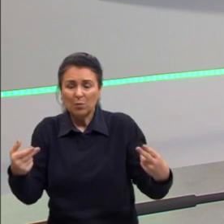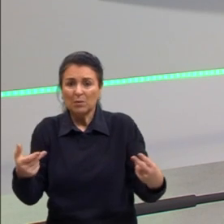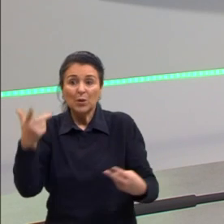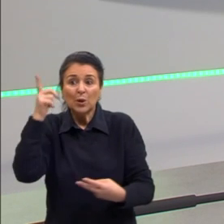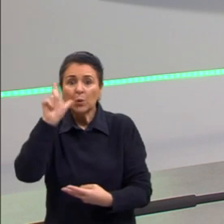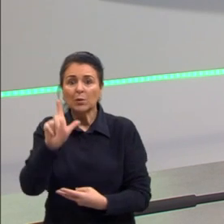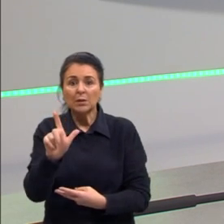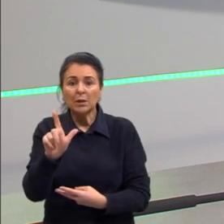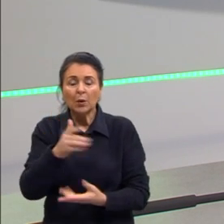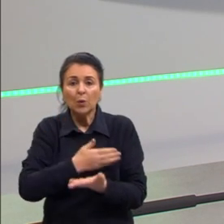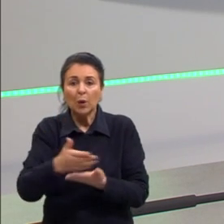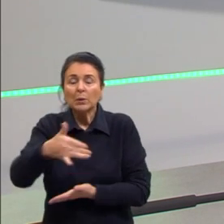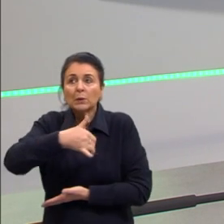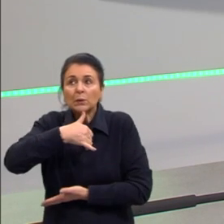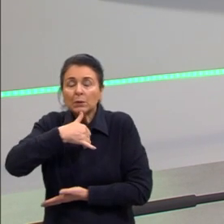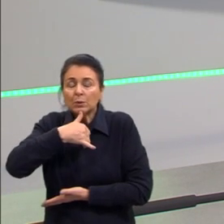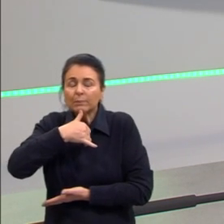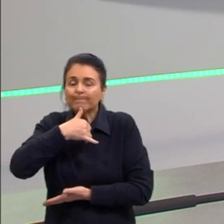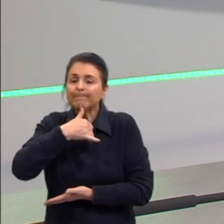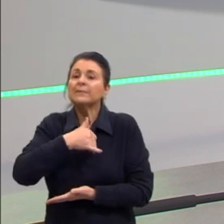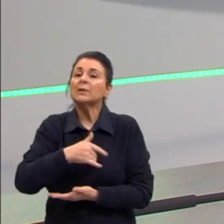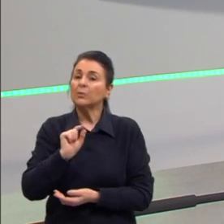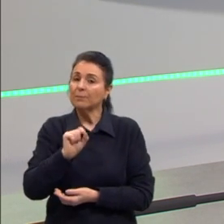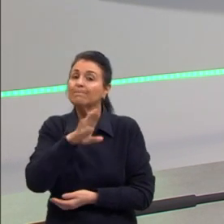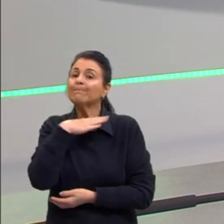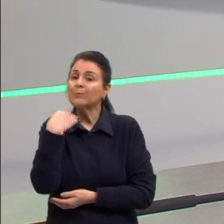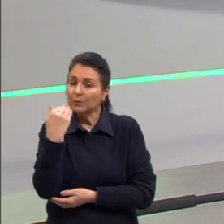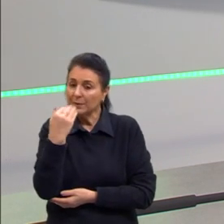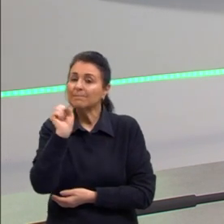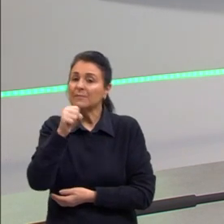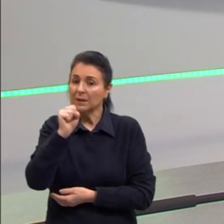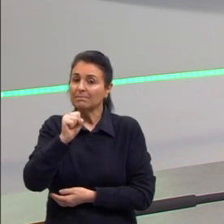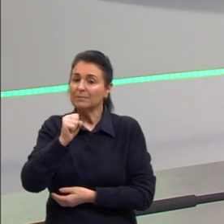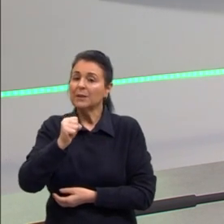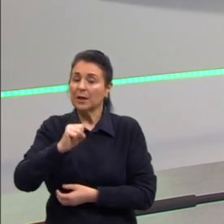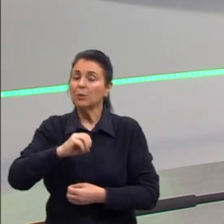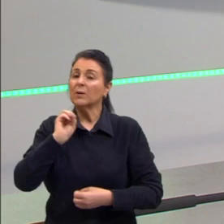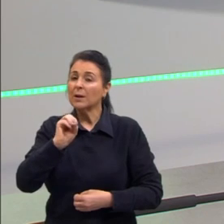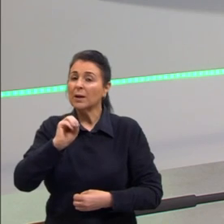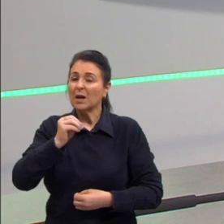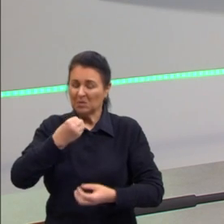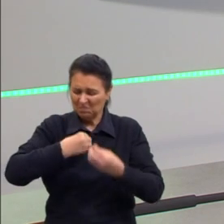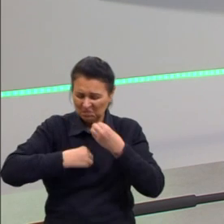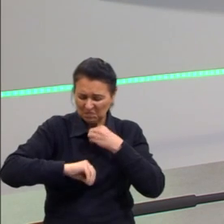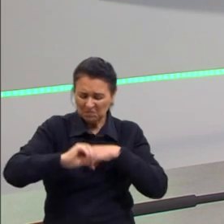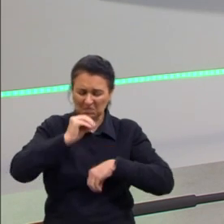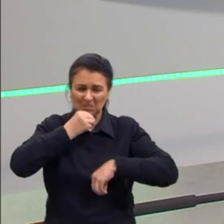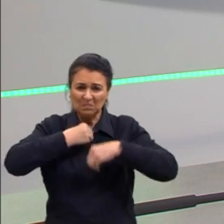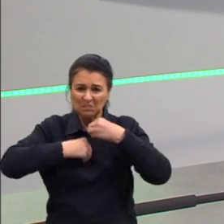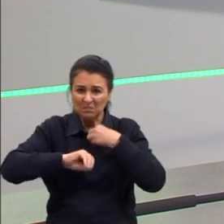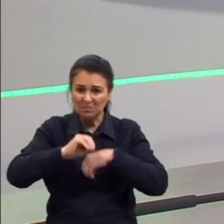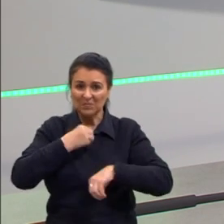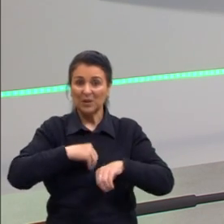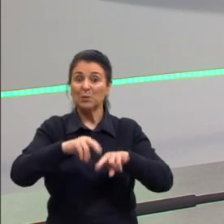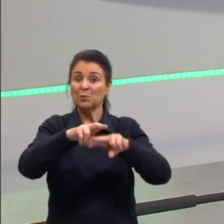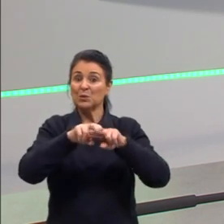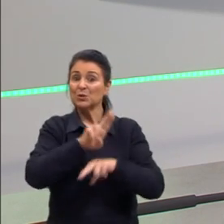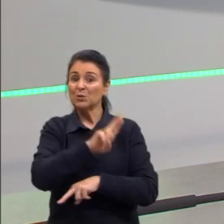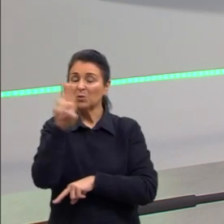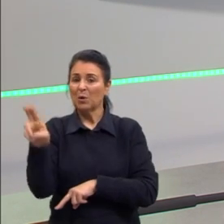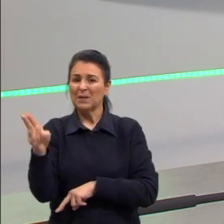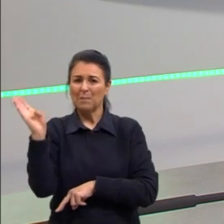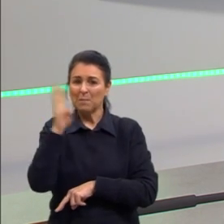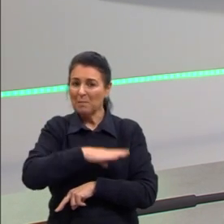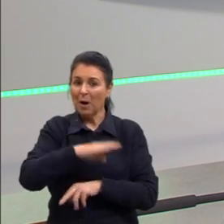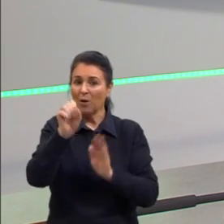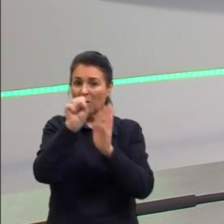elas morriam de tanta tristeza. E isso nada mais é do que essa marca do mal do século. E o mal